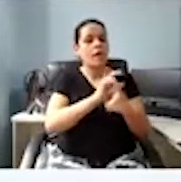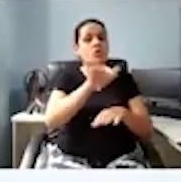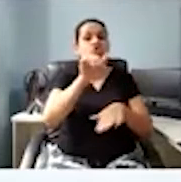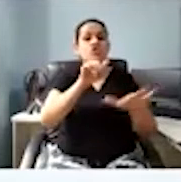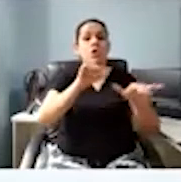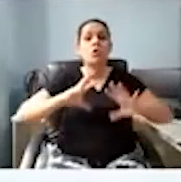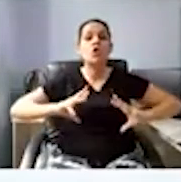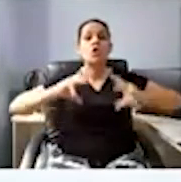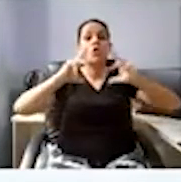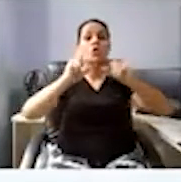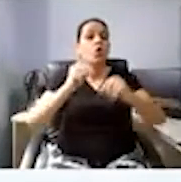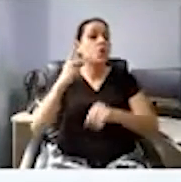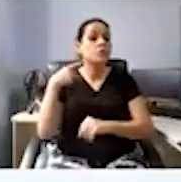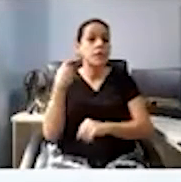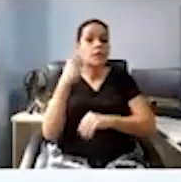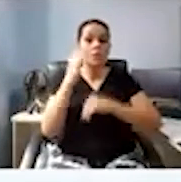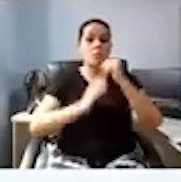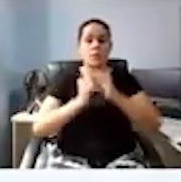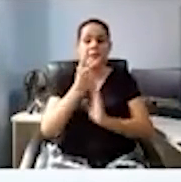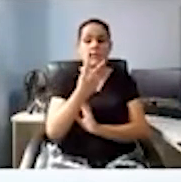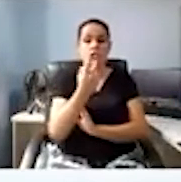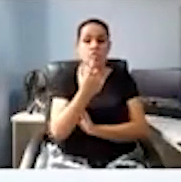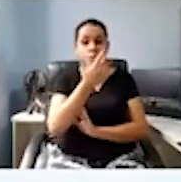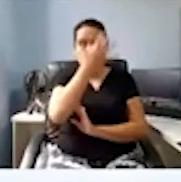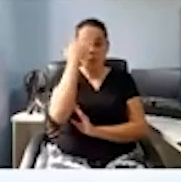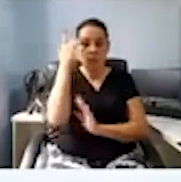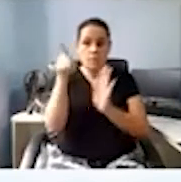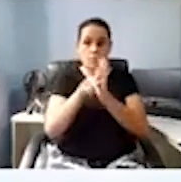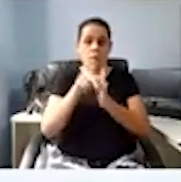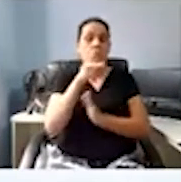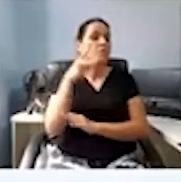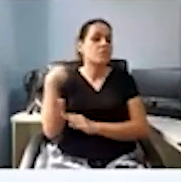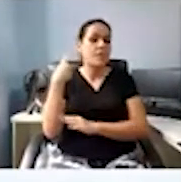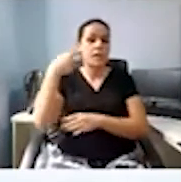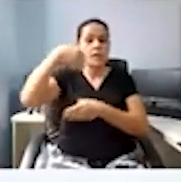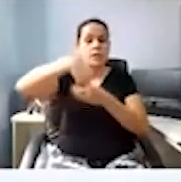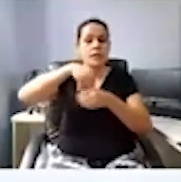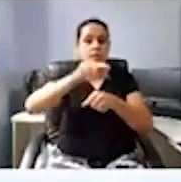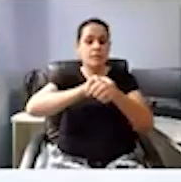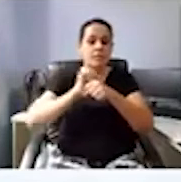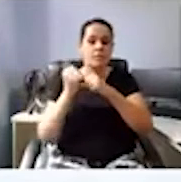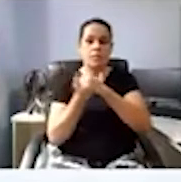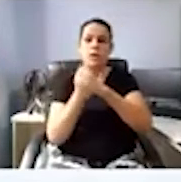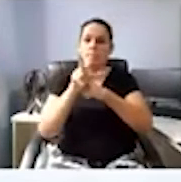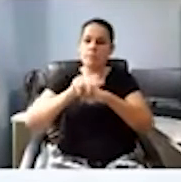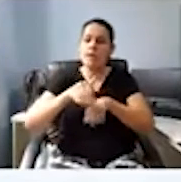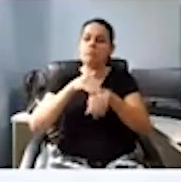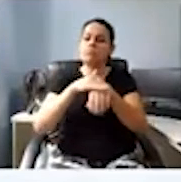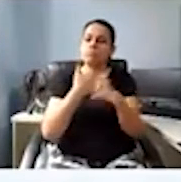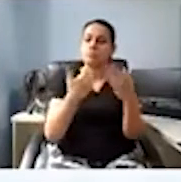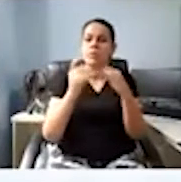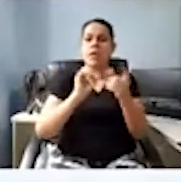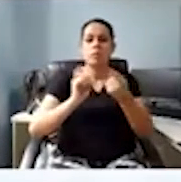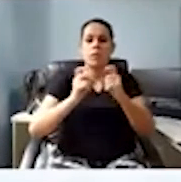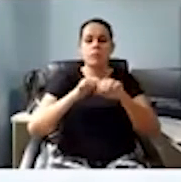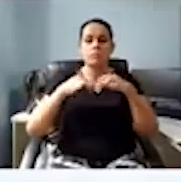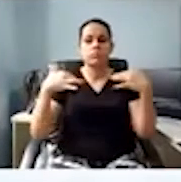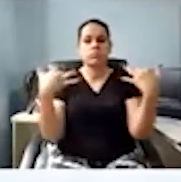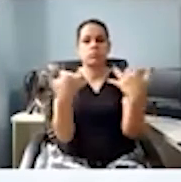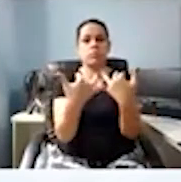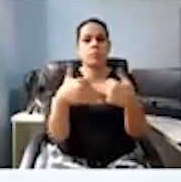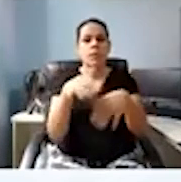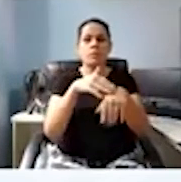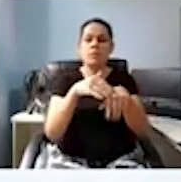da Câmara Municipal, né? Nossos 21 vereadores daqui vão estar presentes ali com o nosso secretário para ele passar mais algumas